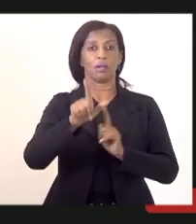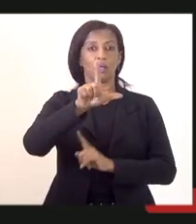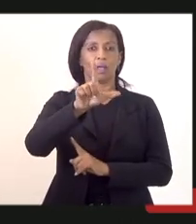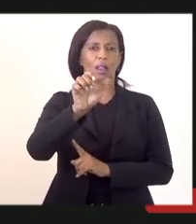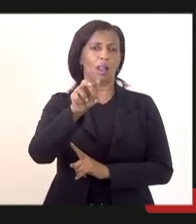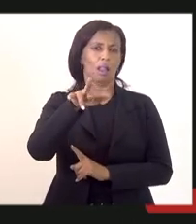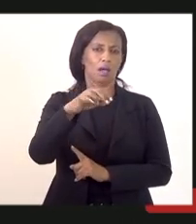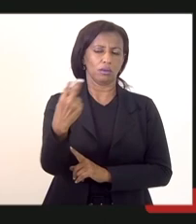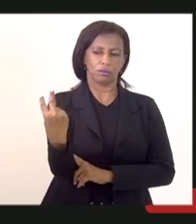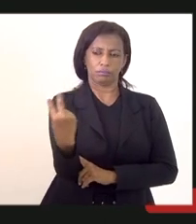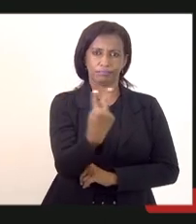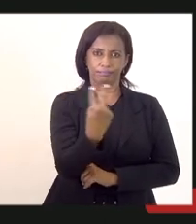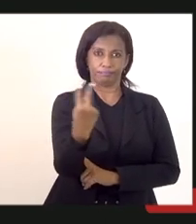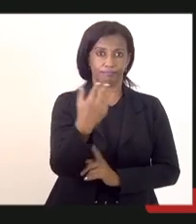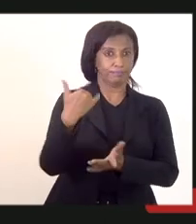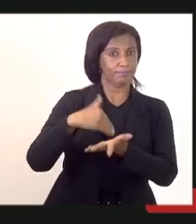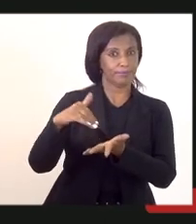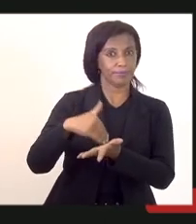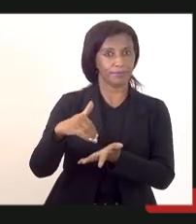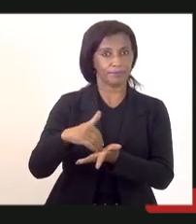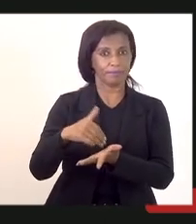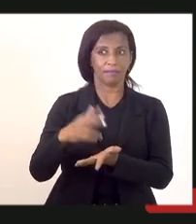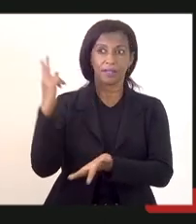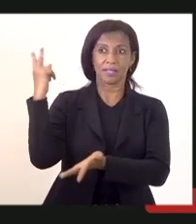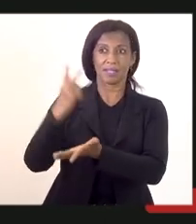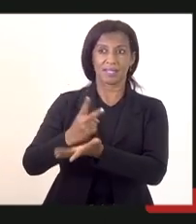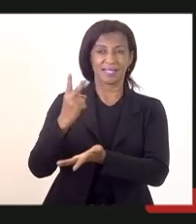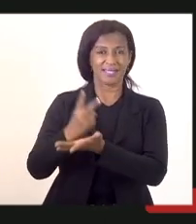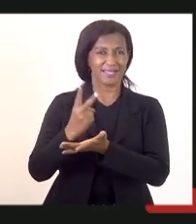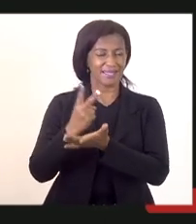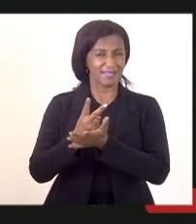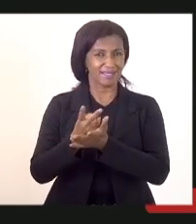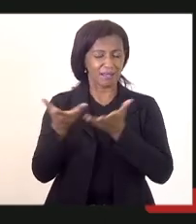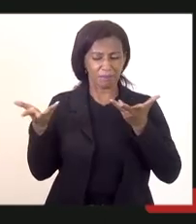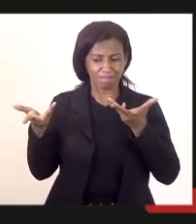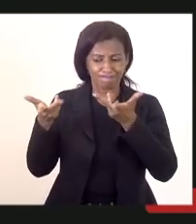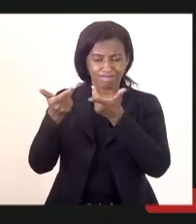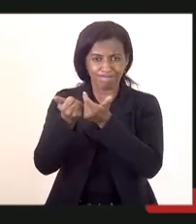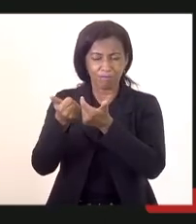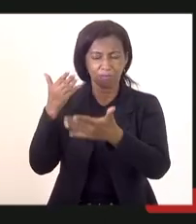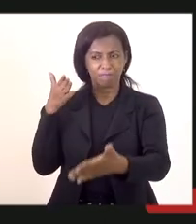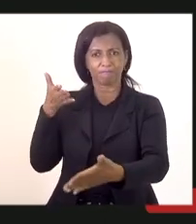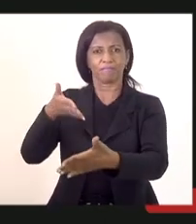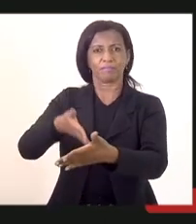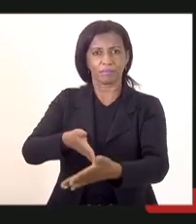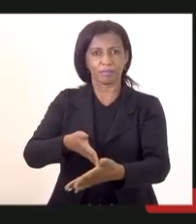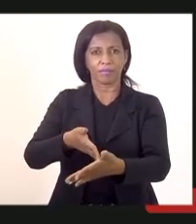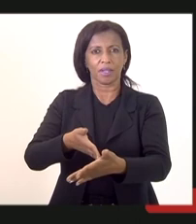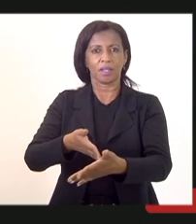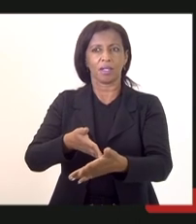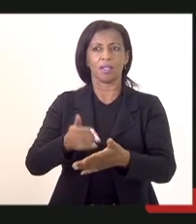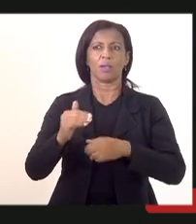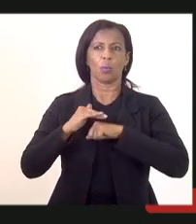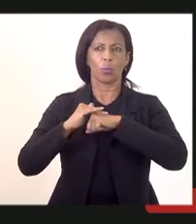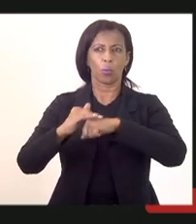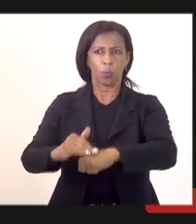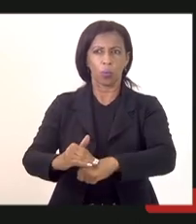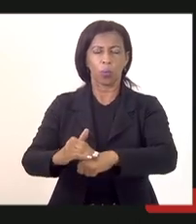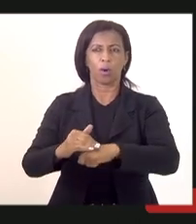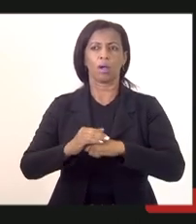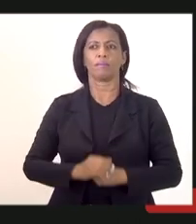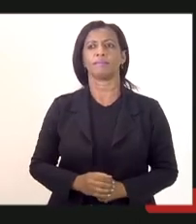secretários que sempre quando necessito, de imediato me atendem, levo